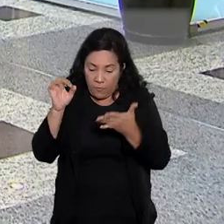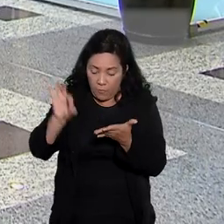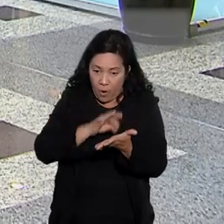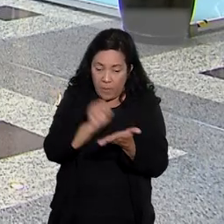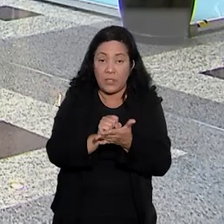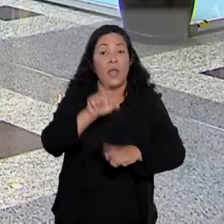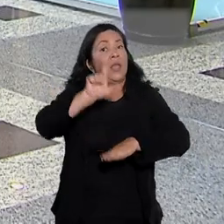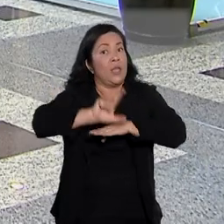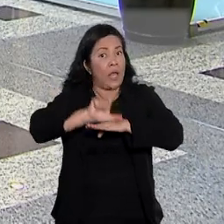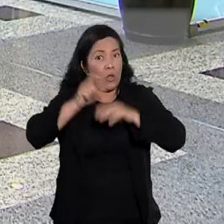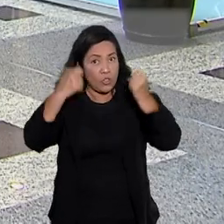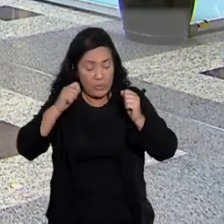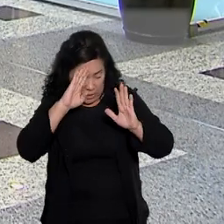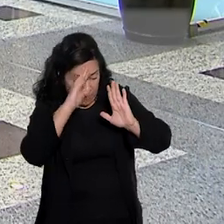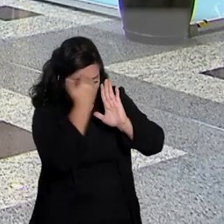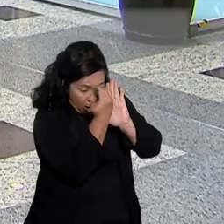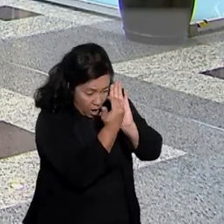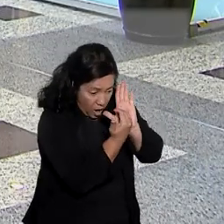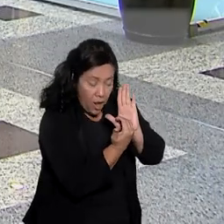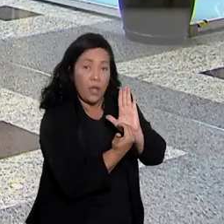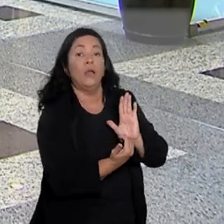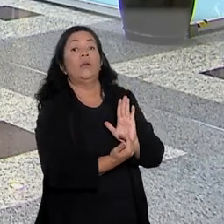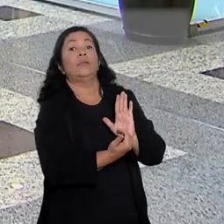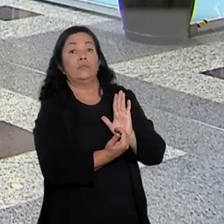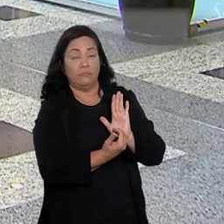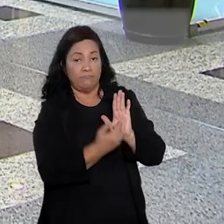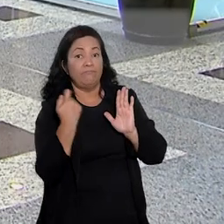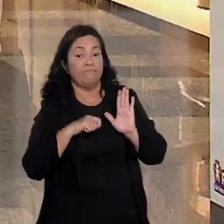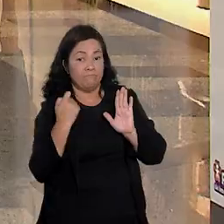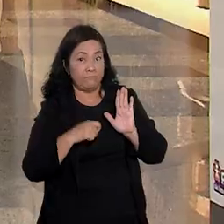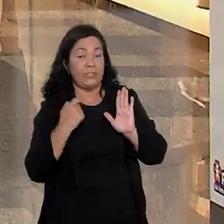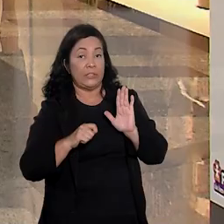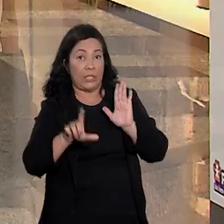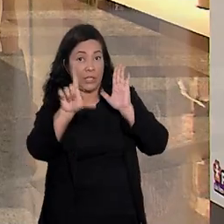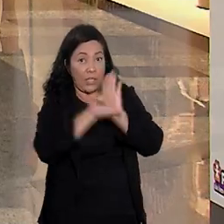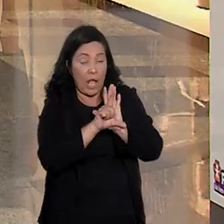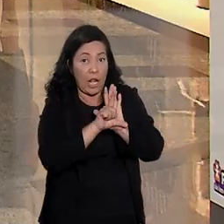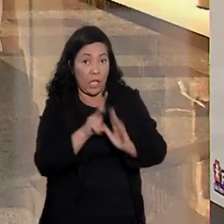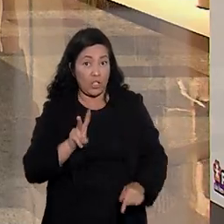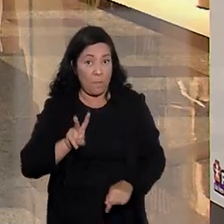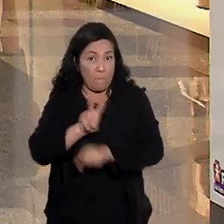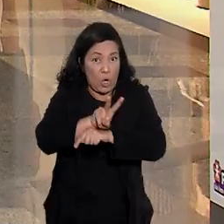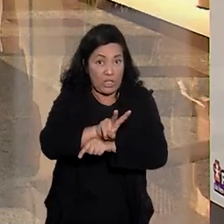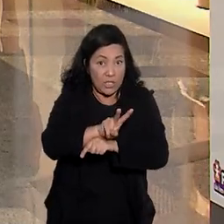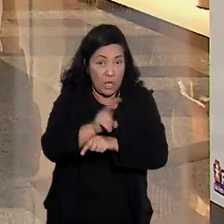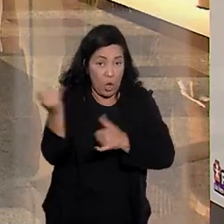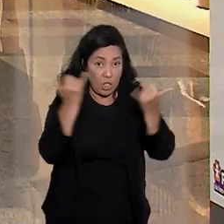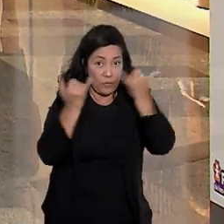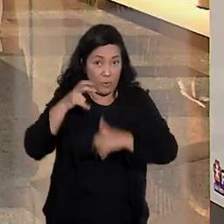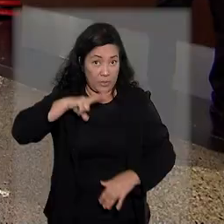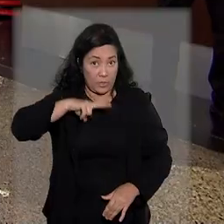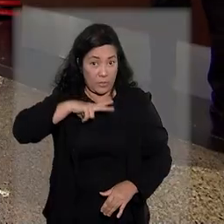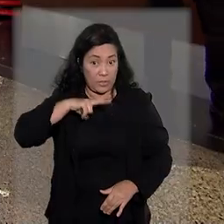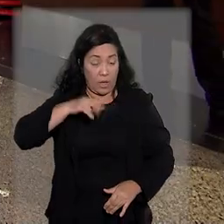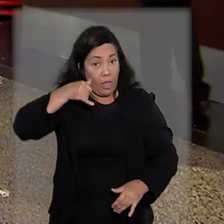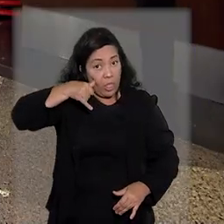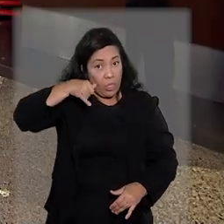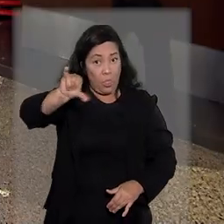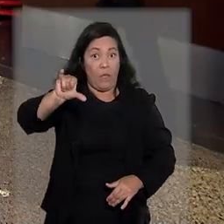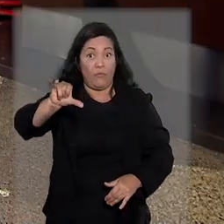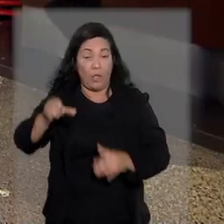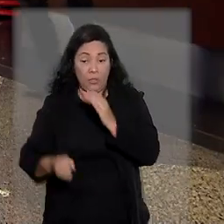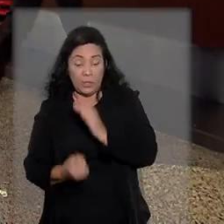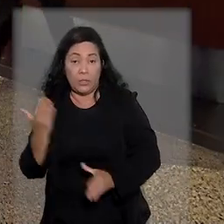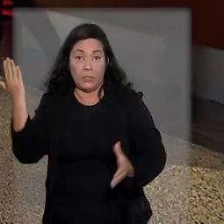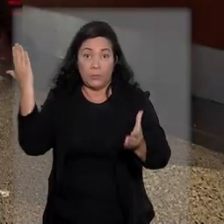Já as lojas devem respeitar o tratamento previsto para essas informações, na Lei Geral de Proteção de Dados Pessoais, e evitar